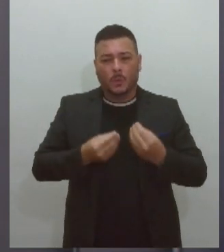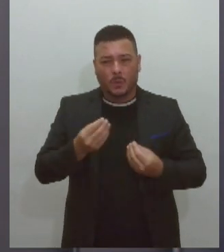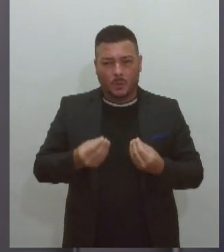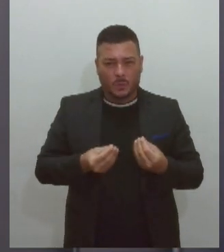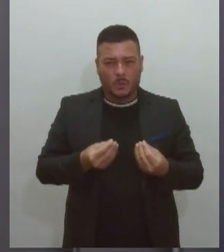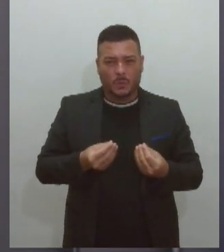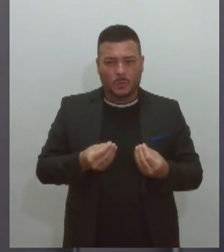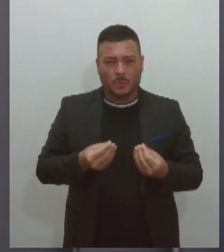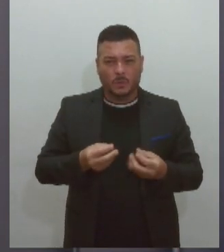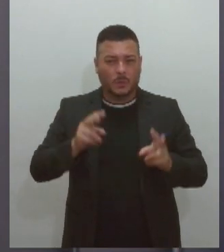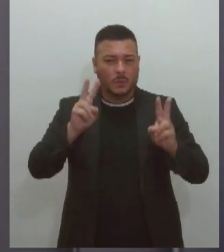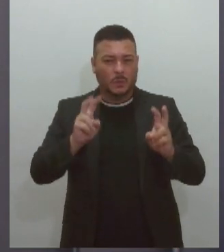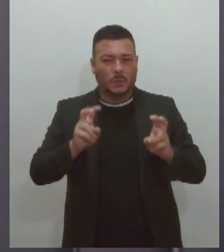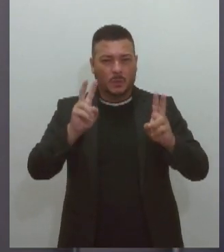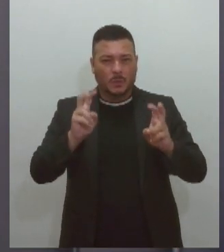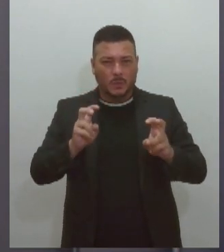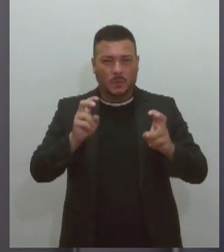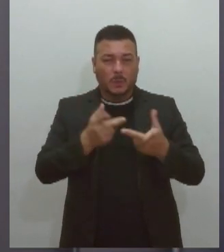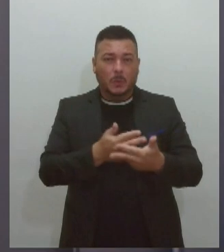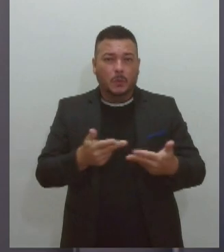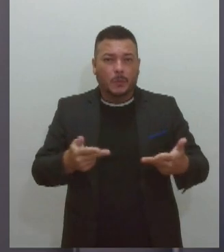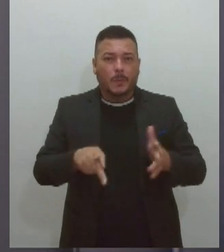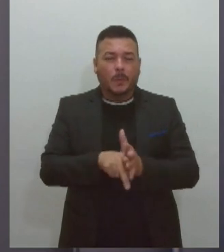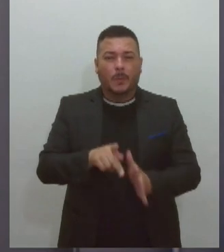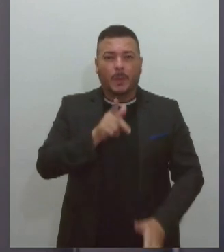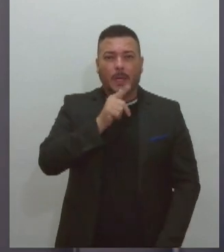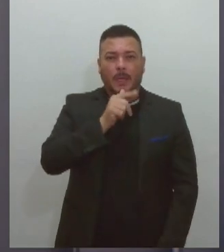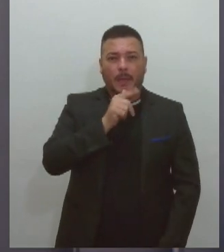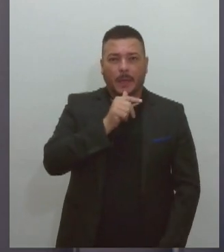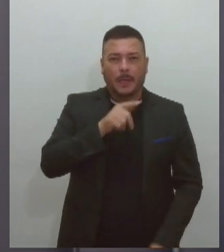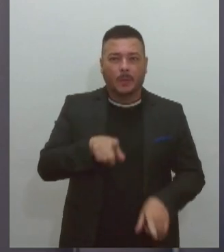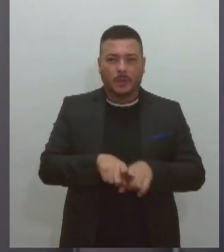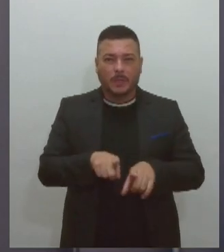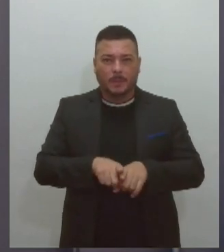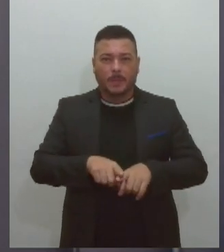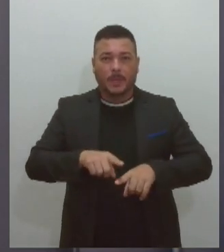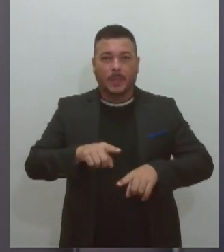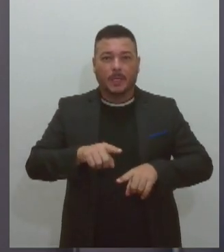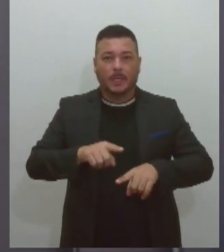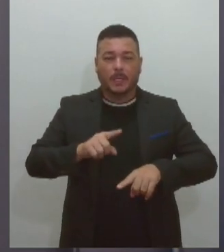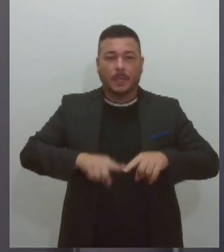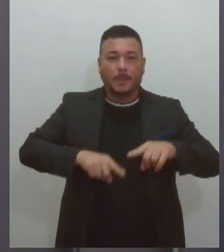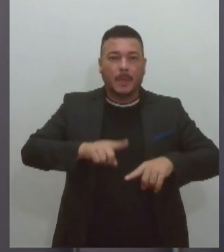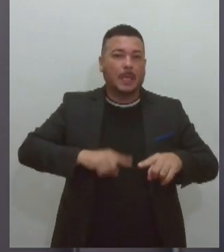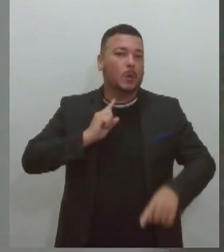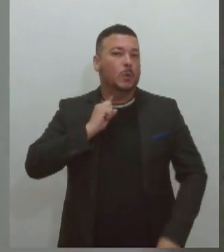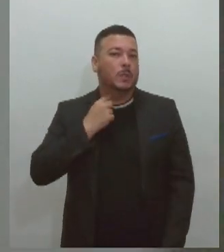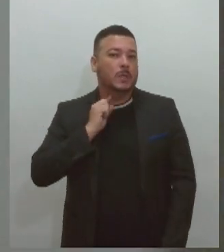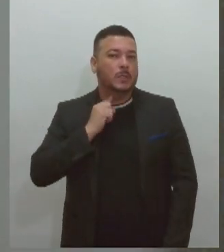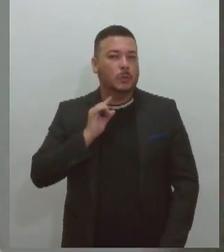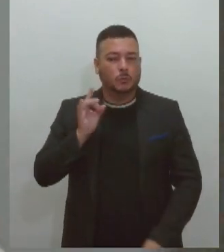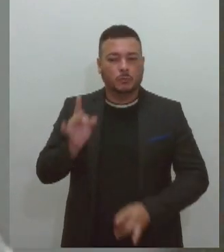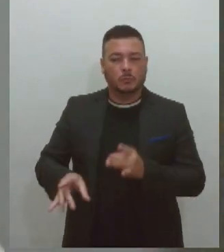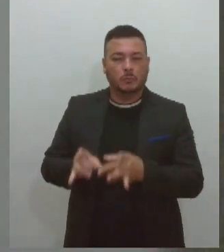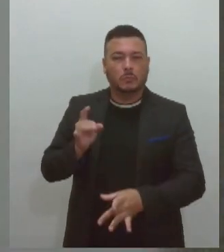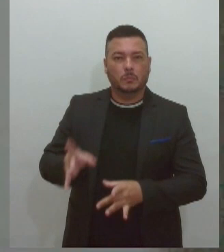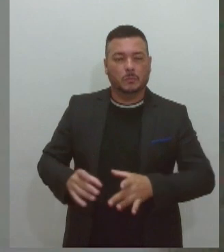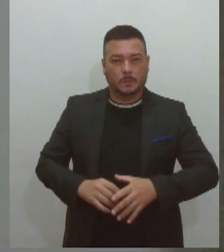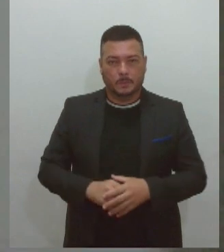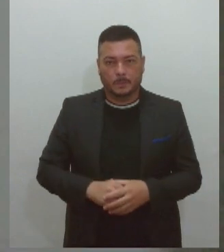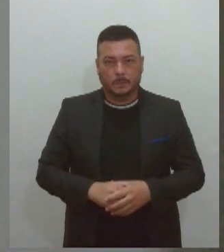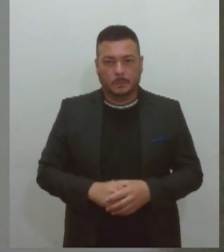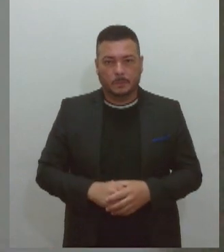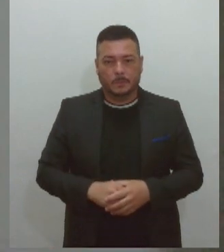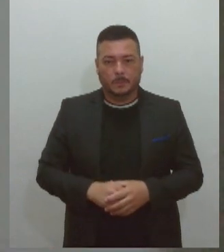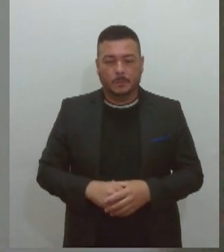dos recursos hídricos e também dos resíduos sólidos? É uma questão também que nós, lá da CEMAC,